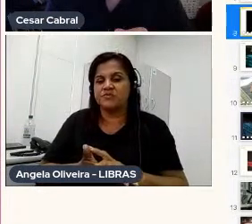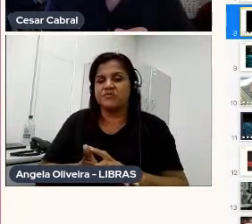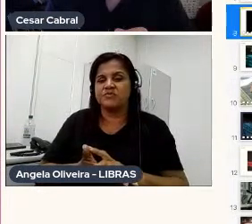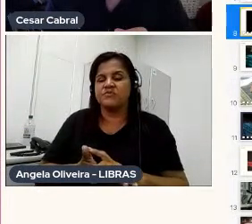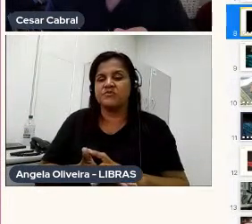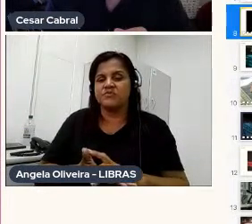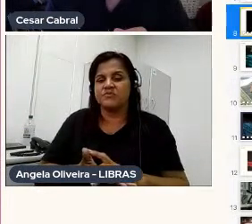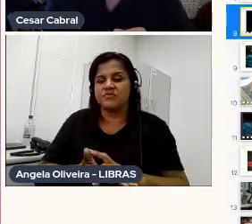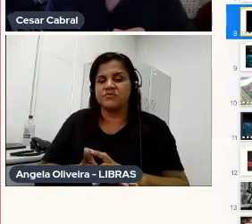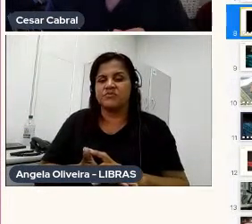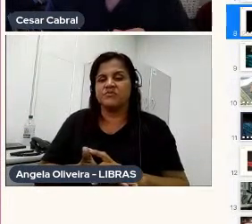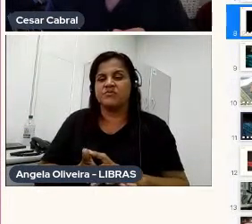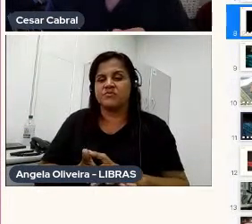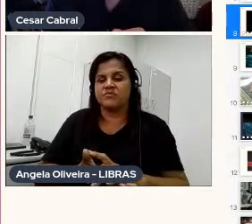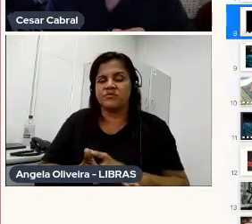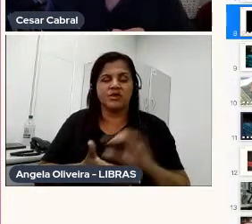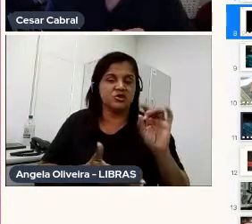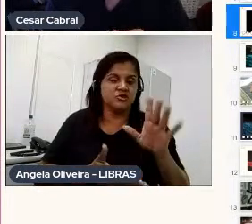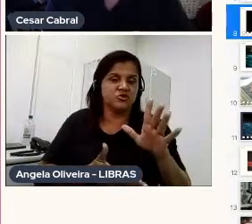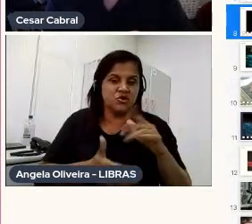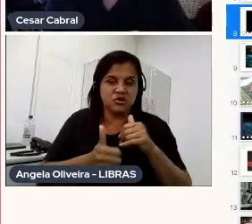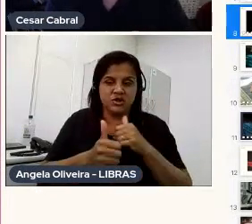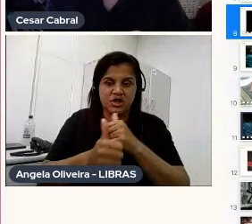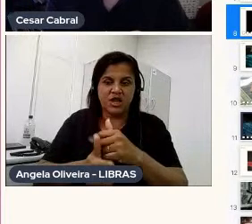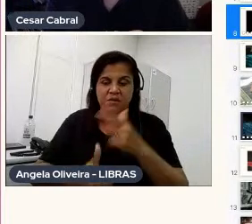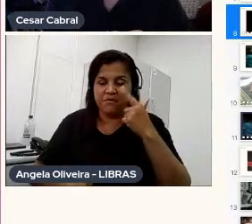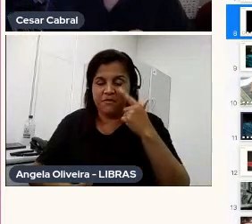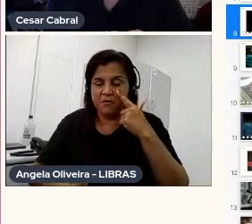deixa eu só seguir aqui para ver se eu tenho mais alguma coisinha,